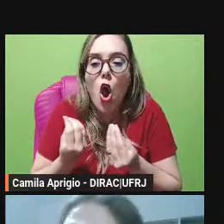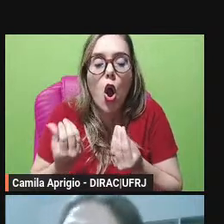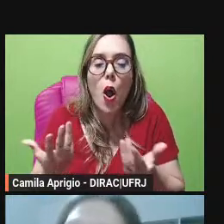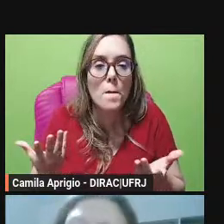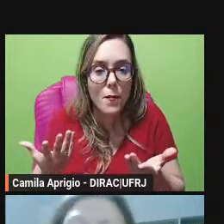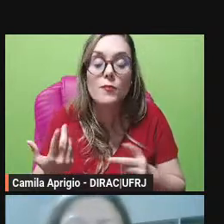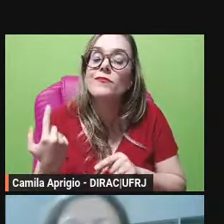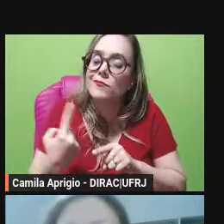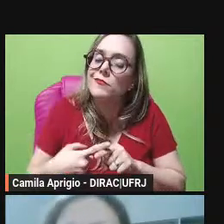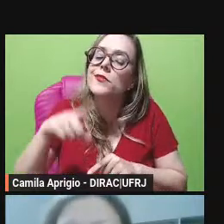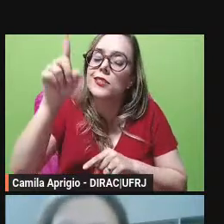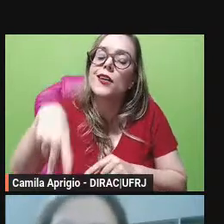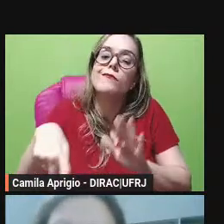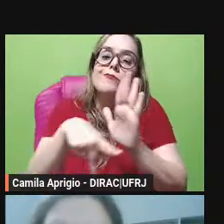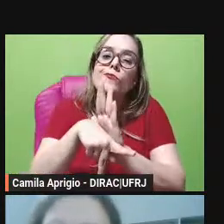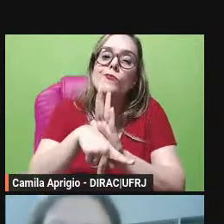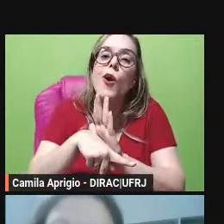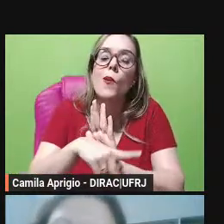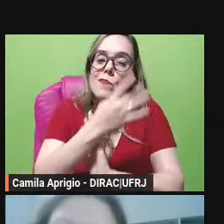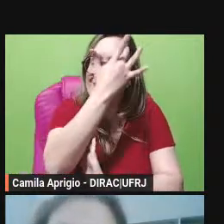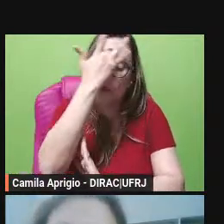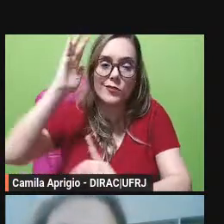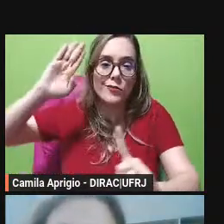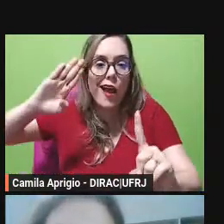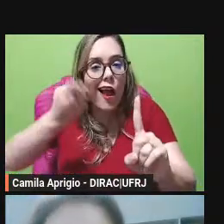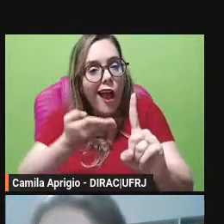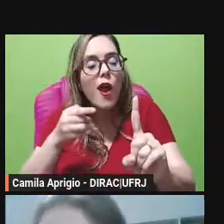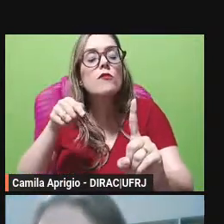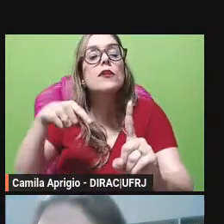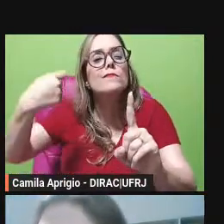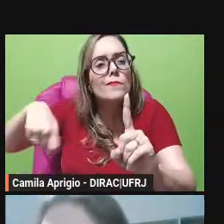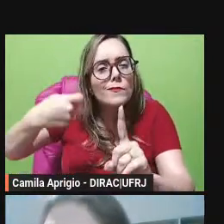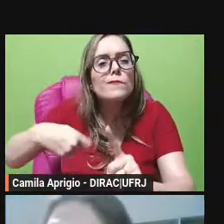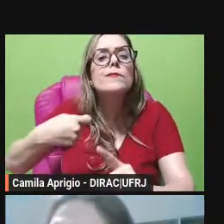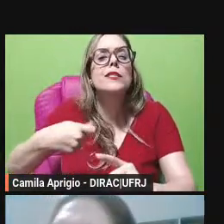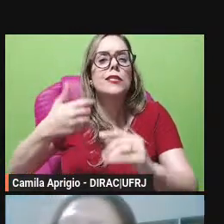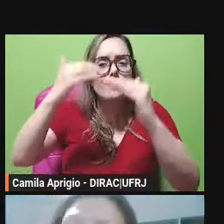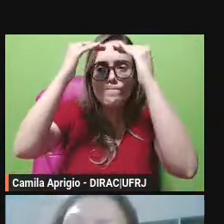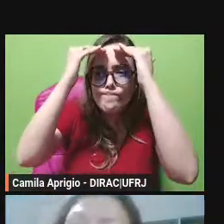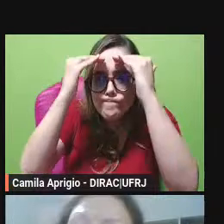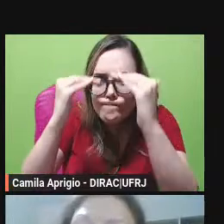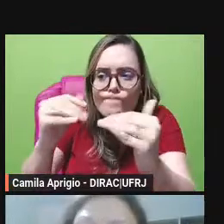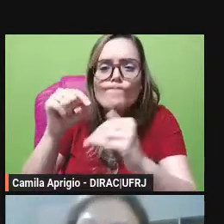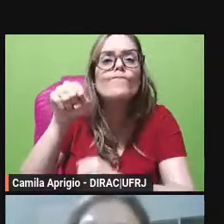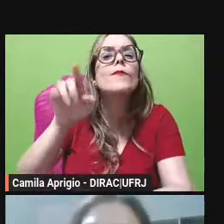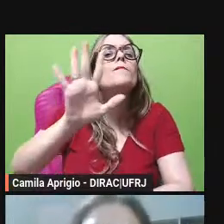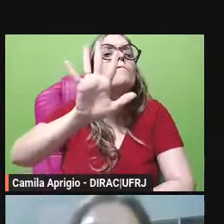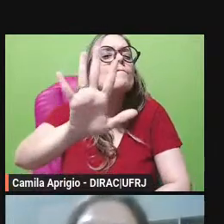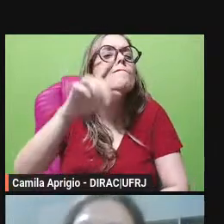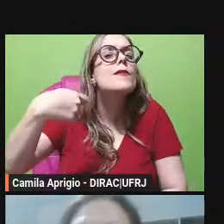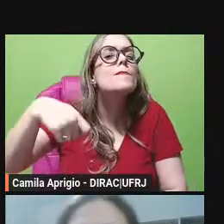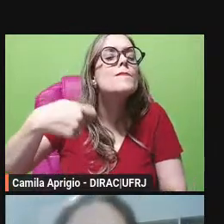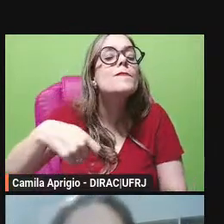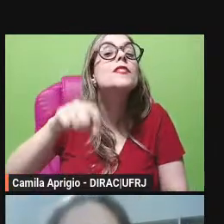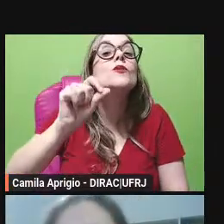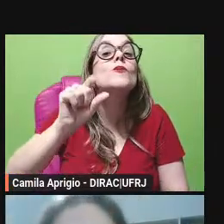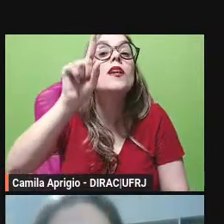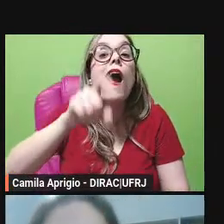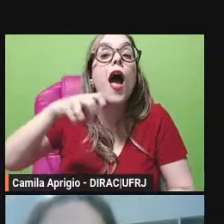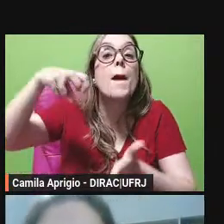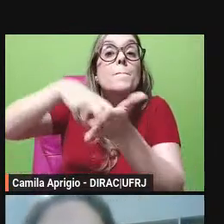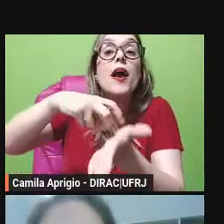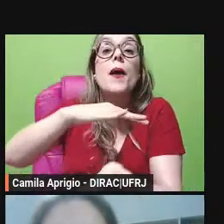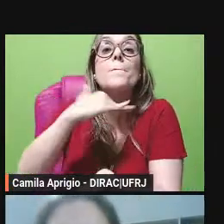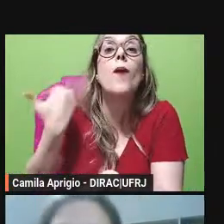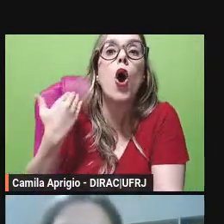esse réu não mereceria não merecia pena de morte né então em vez de dissertar